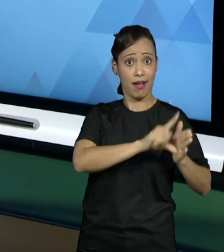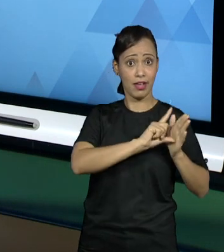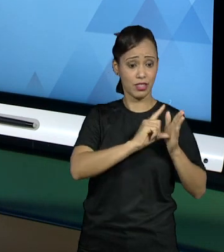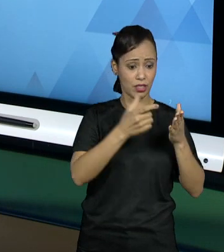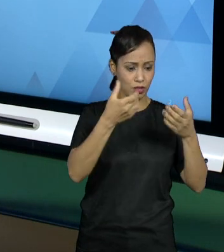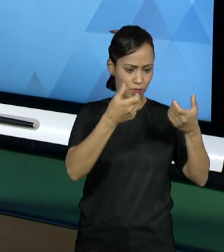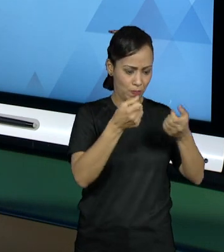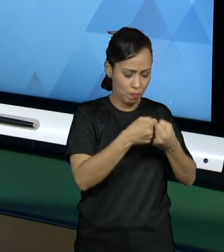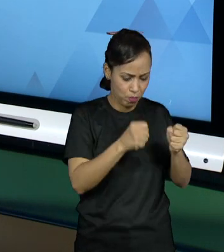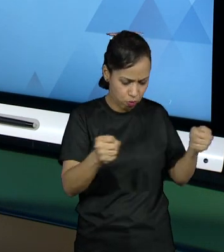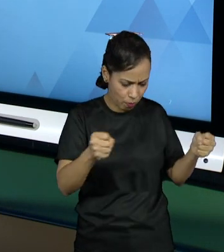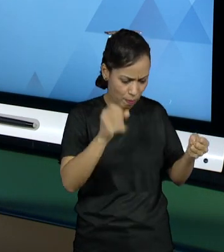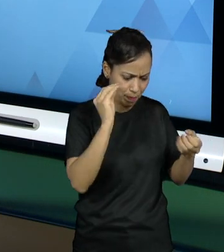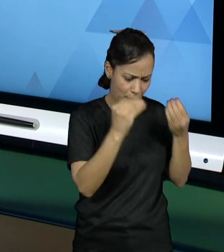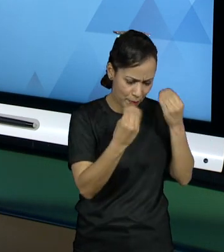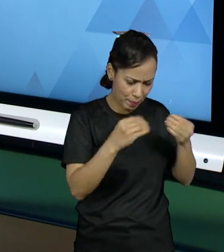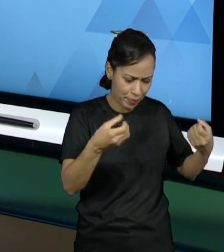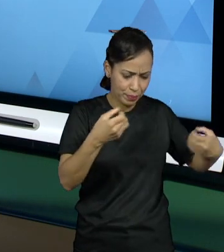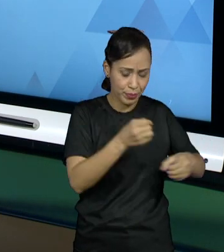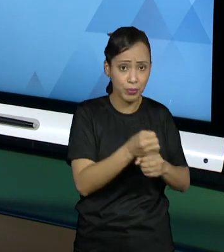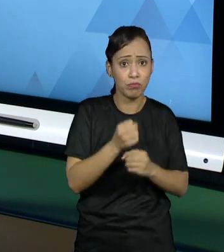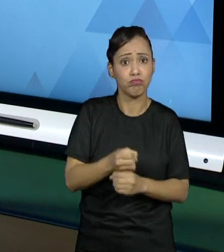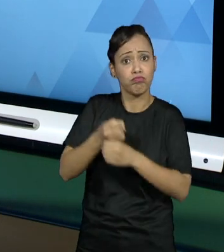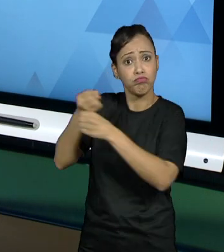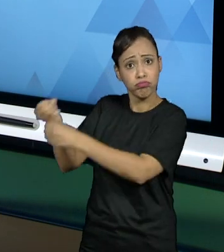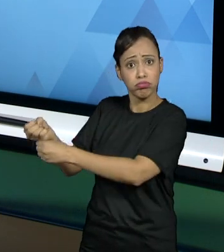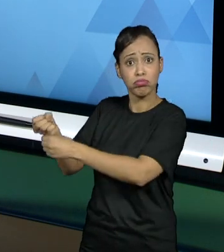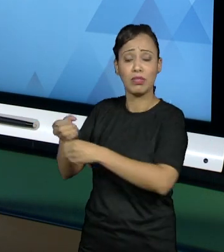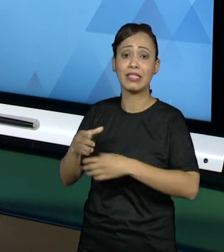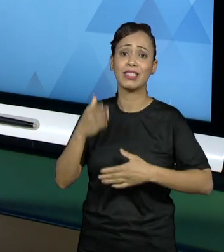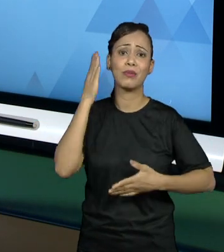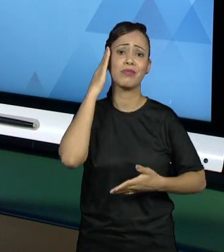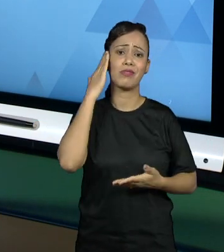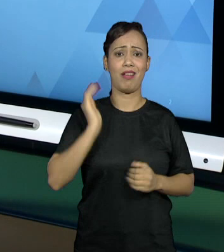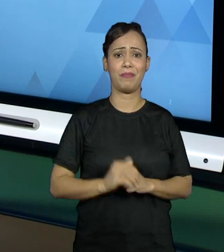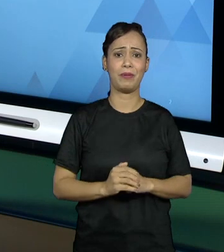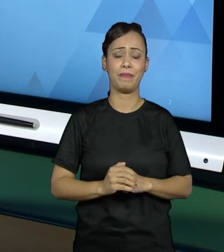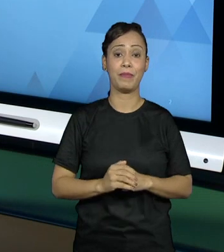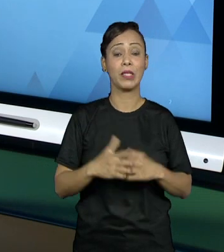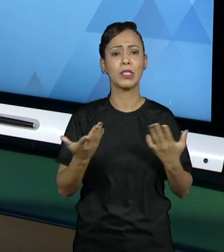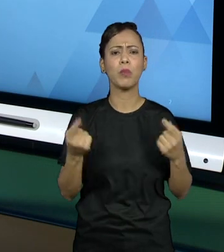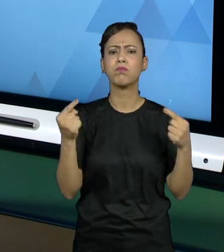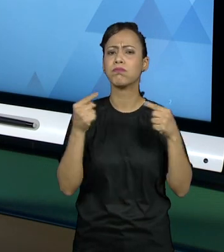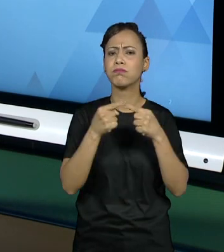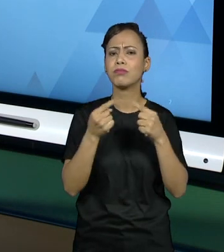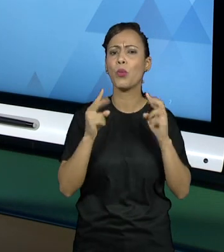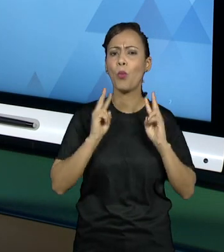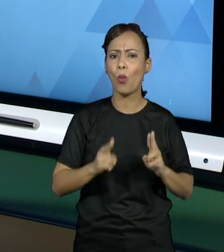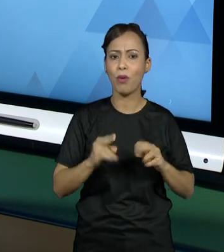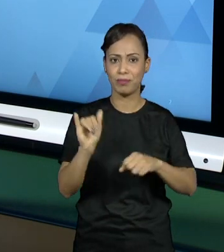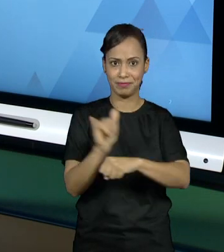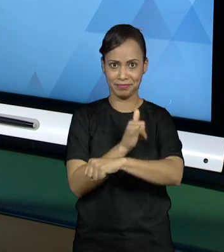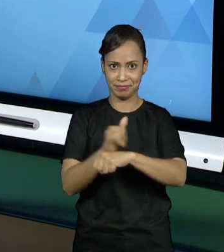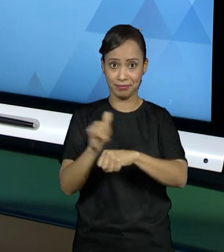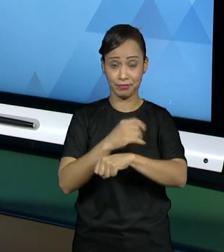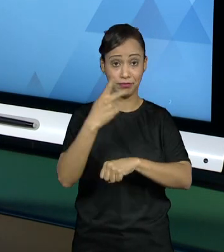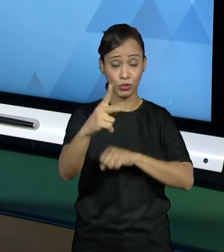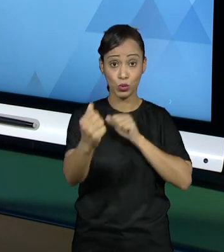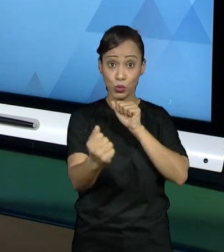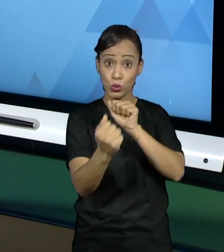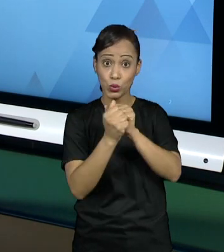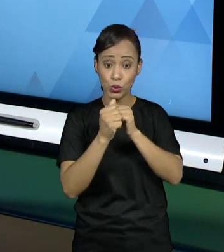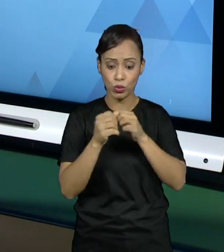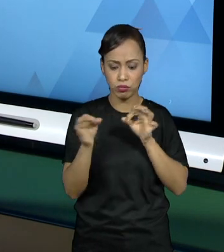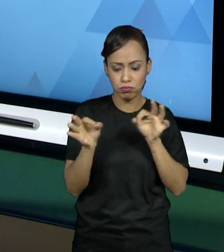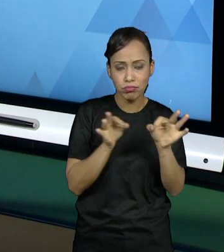tinha planejado. Então, na disciplina do projeto integrador 1, nós vamos estar construindo um projeto. Um